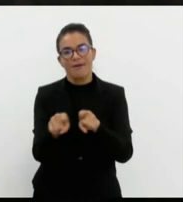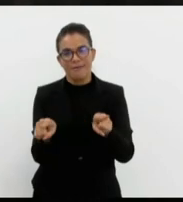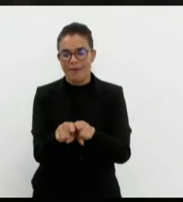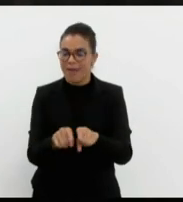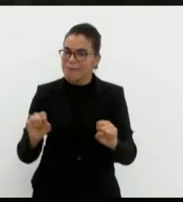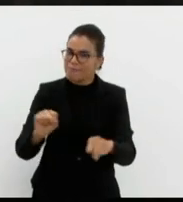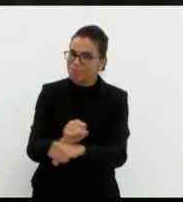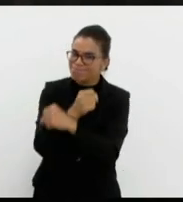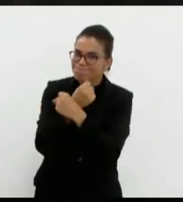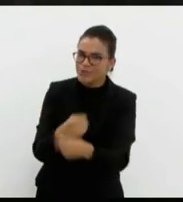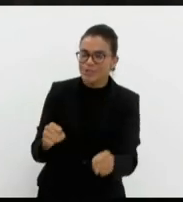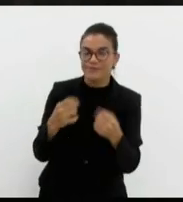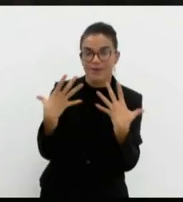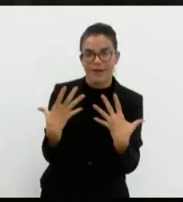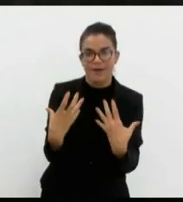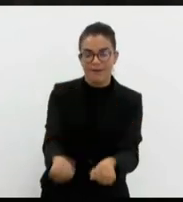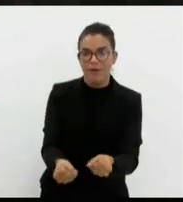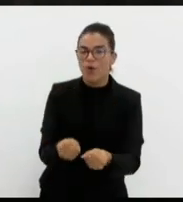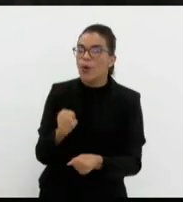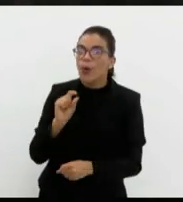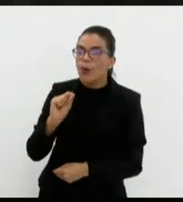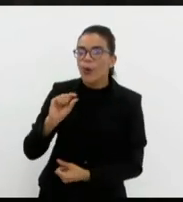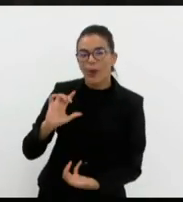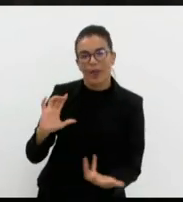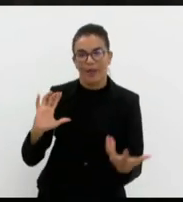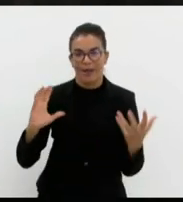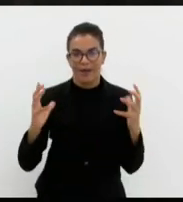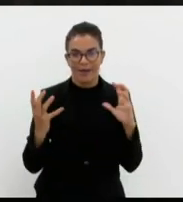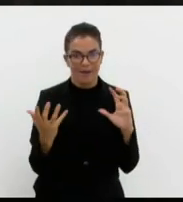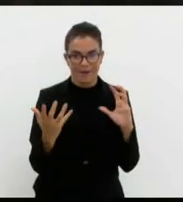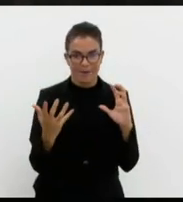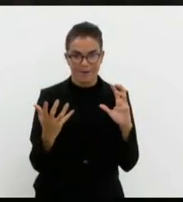aceitável o que está acontecendo